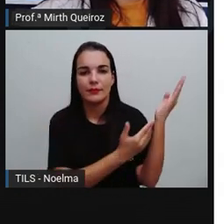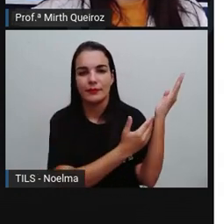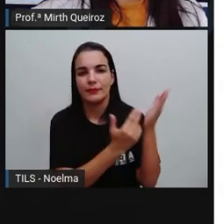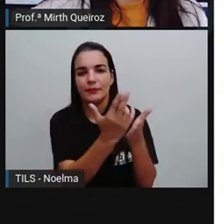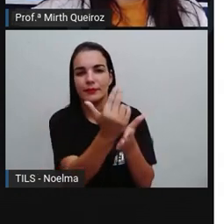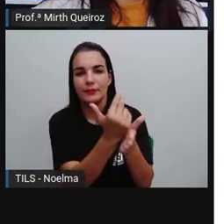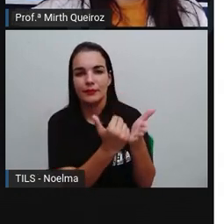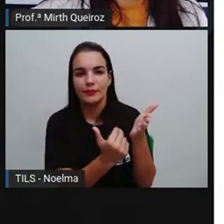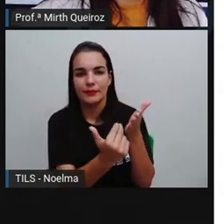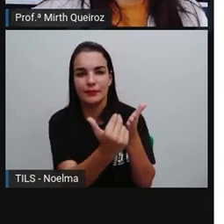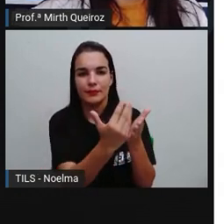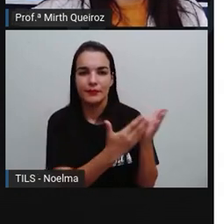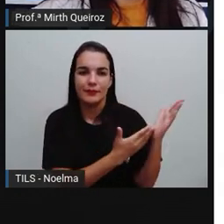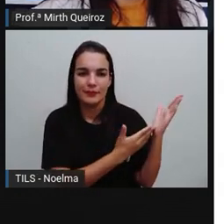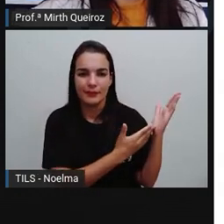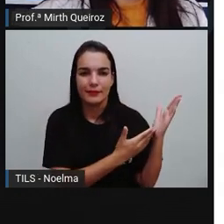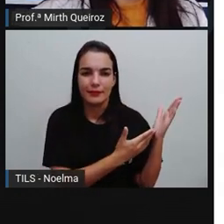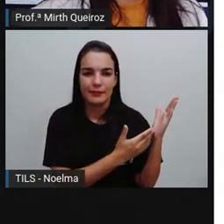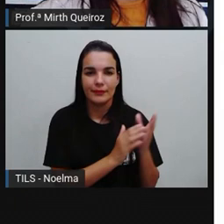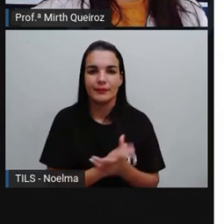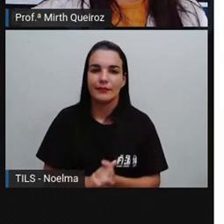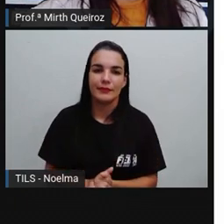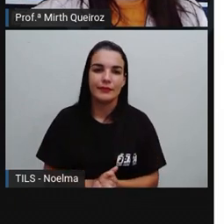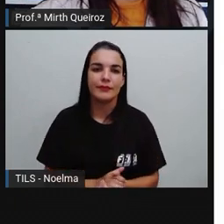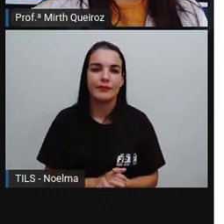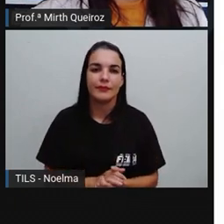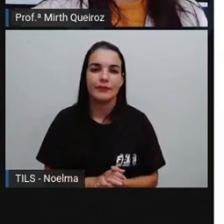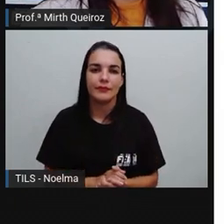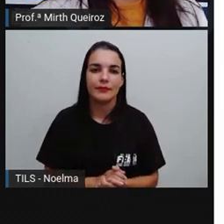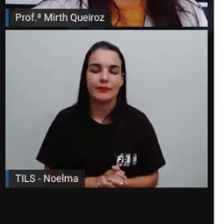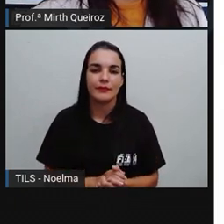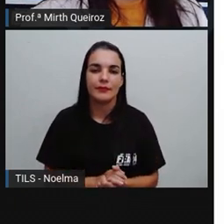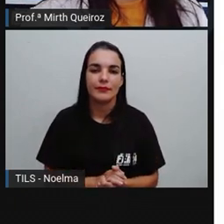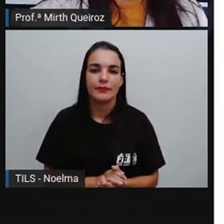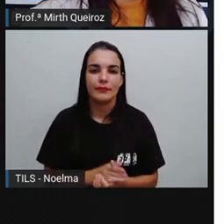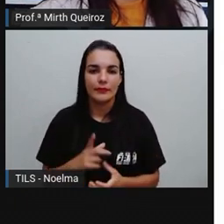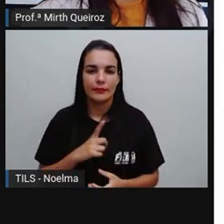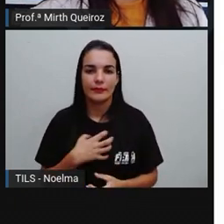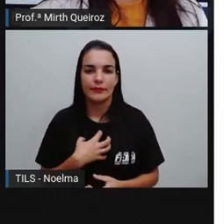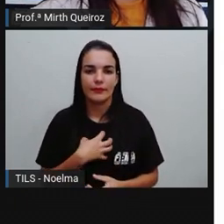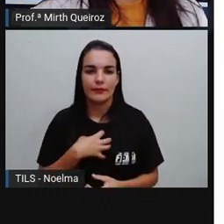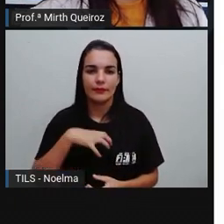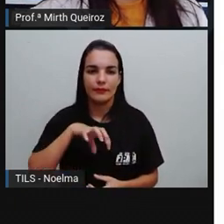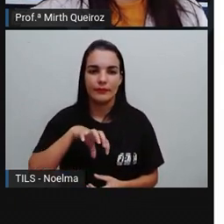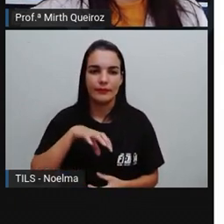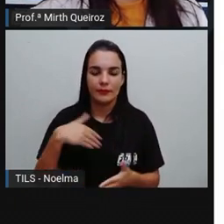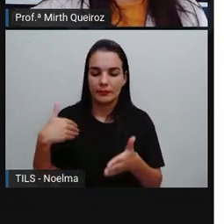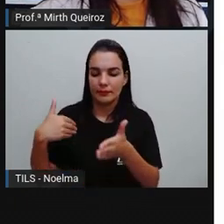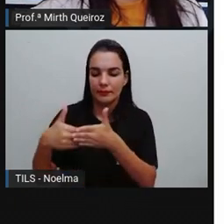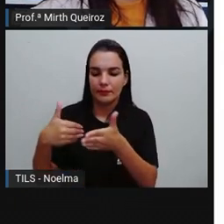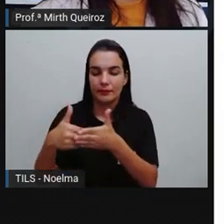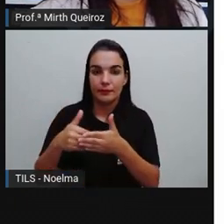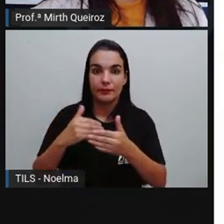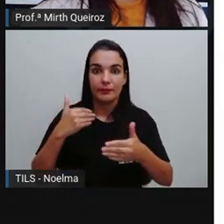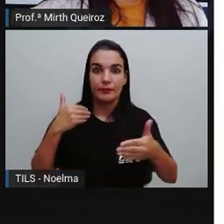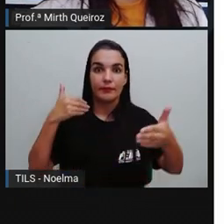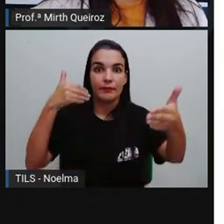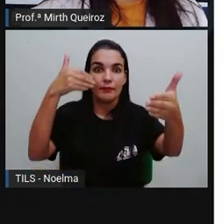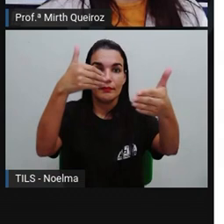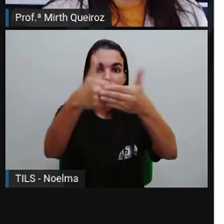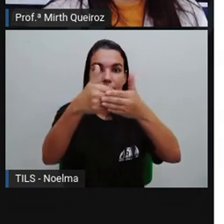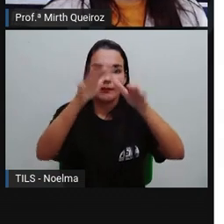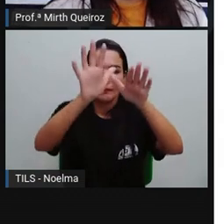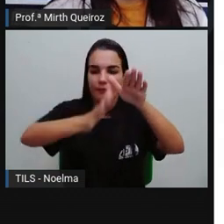aqui a gente tem a Baía de Todos os Santos. Ali, o Pelourinho, ele ficava de frente a essa